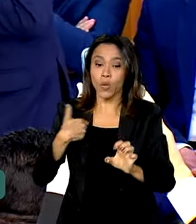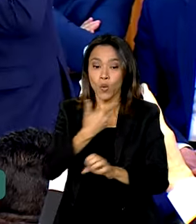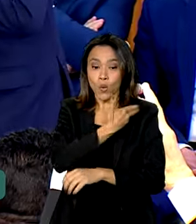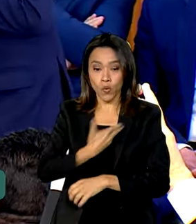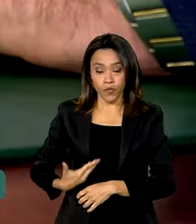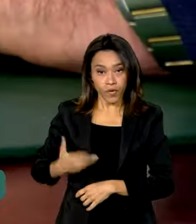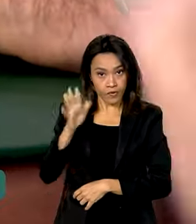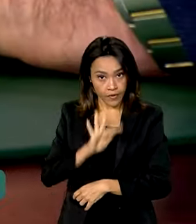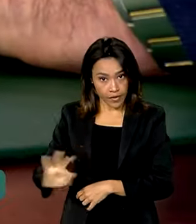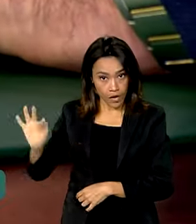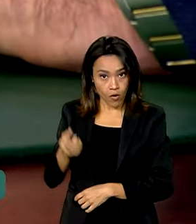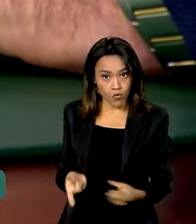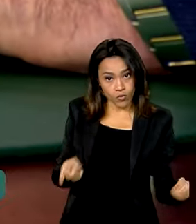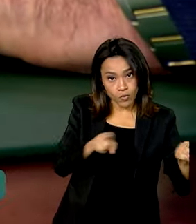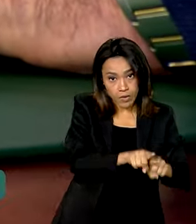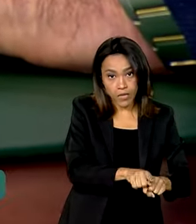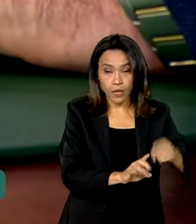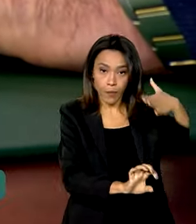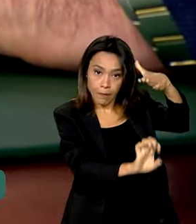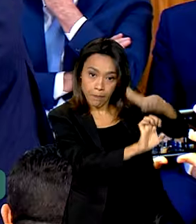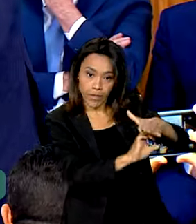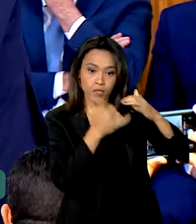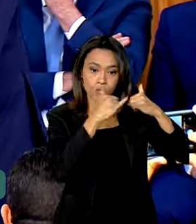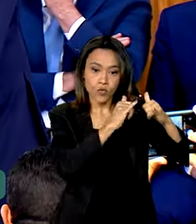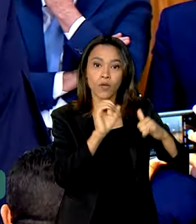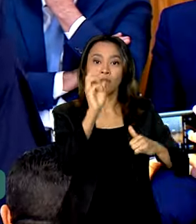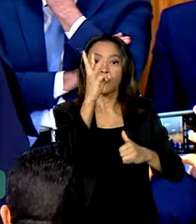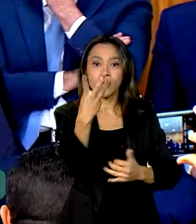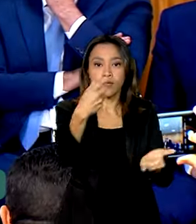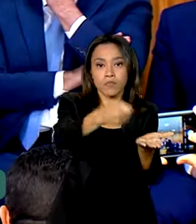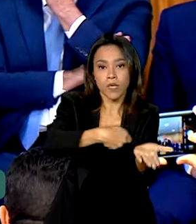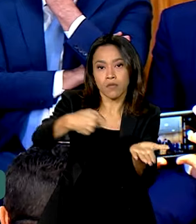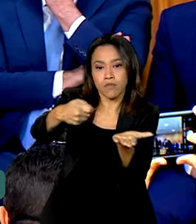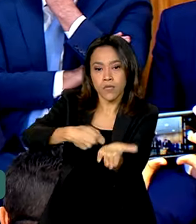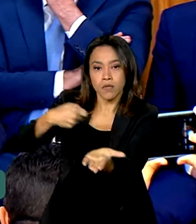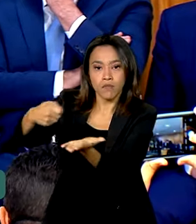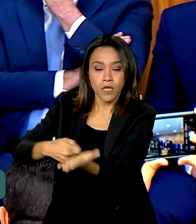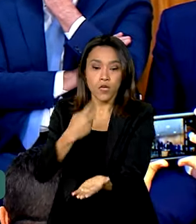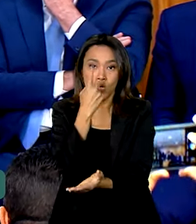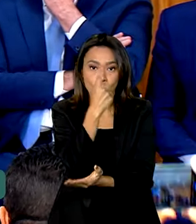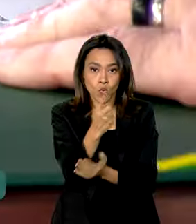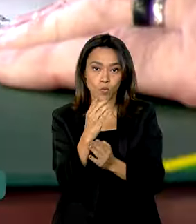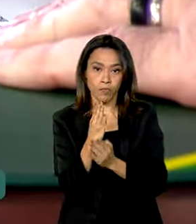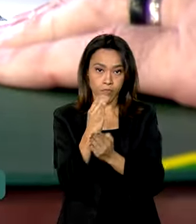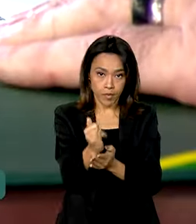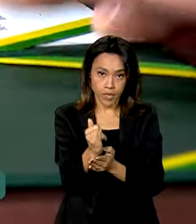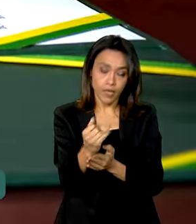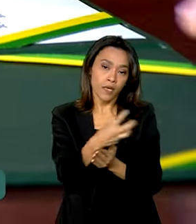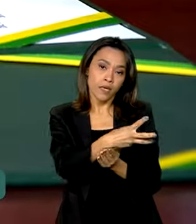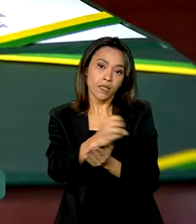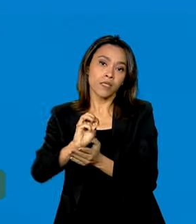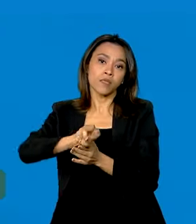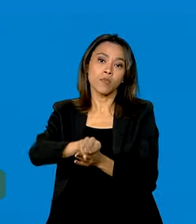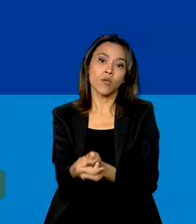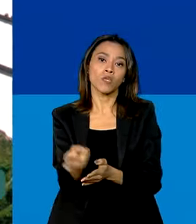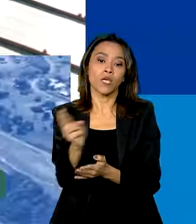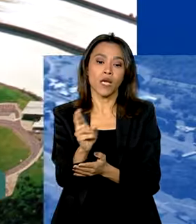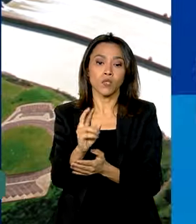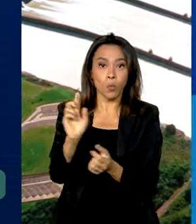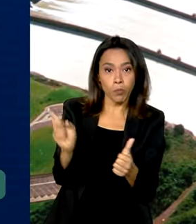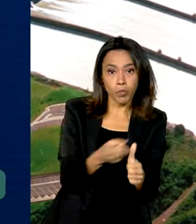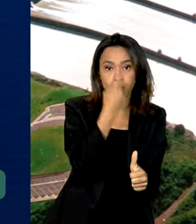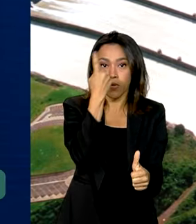Itaipu Binacional assinaram três convênios, com um investimento de 1 bilhão e 300 milhões de reais. O